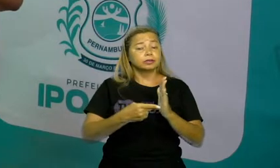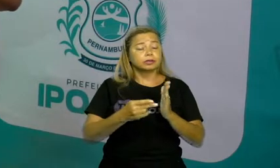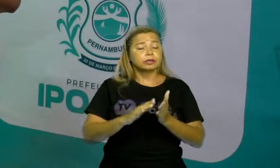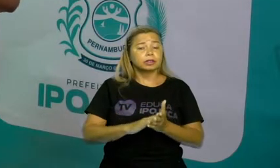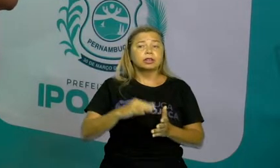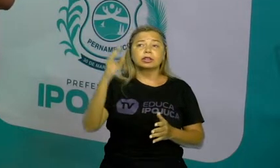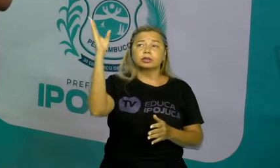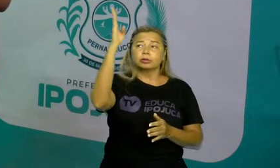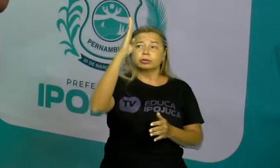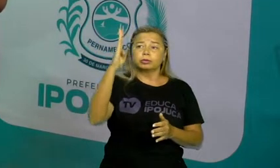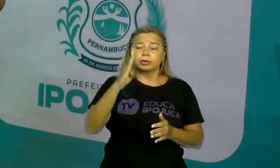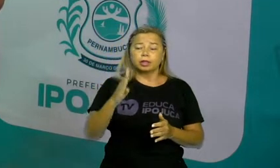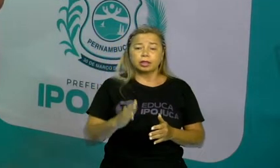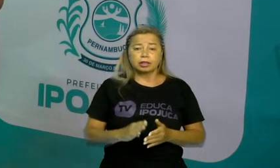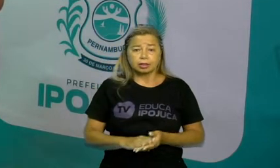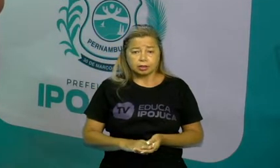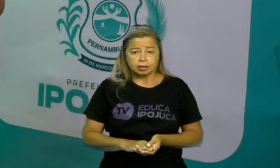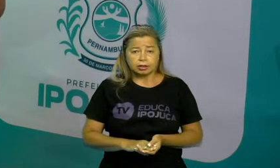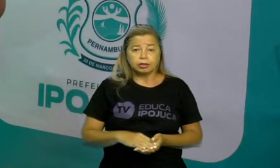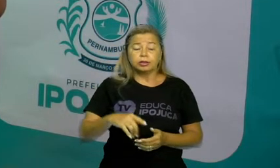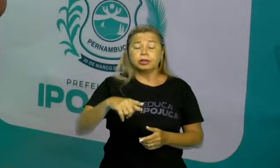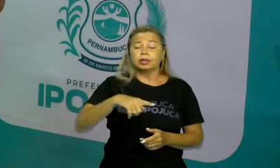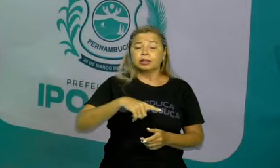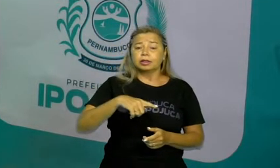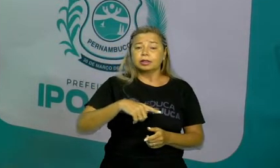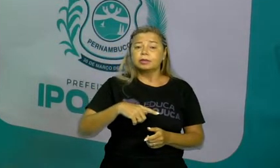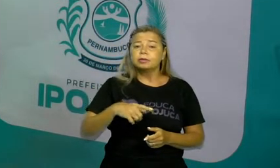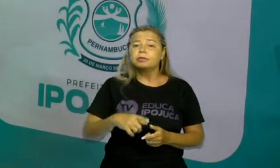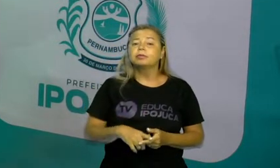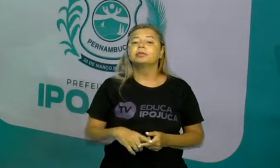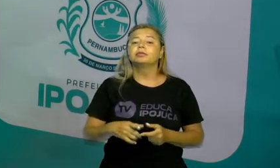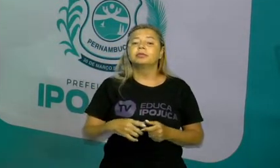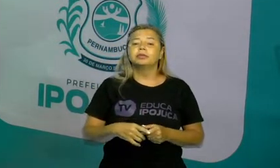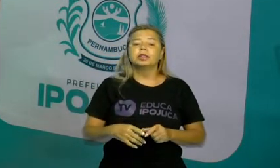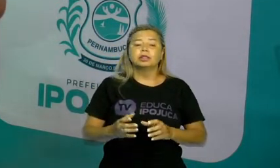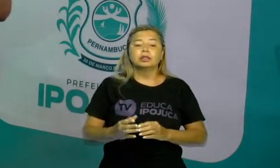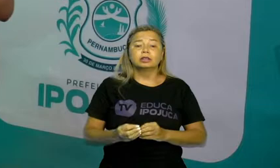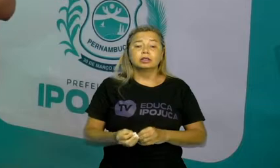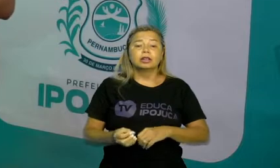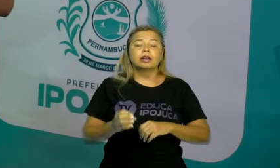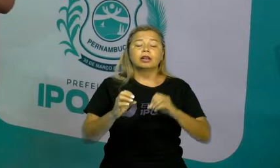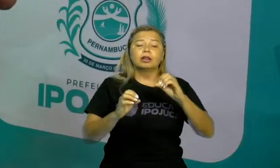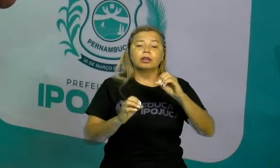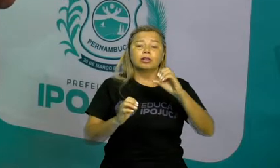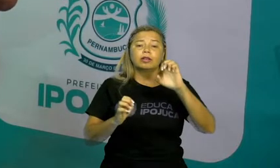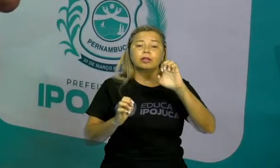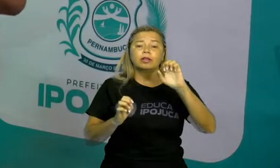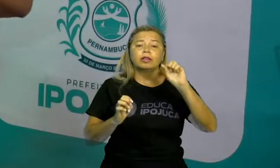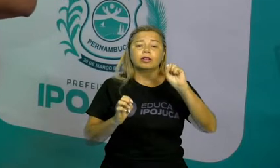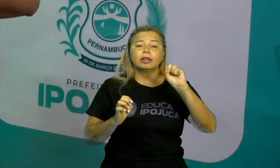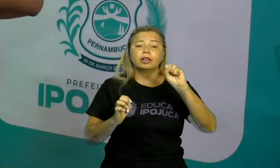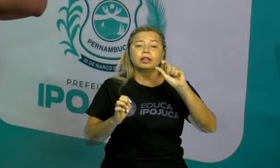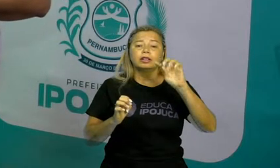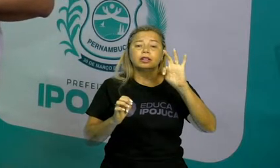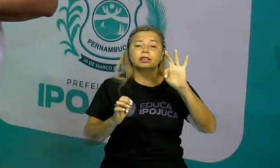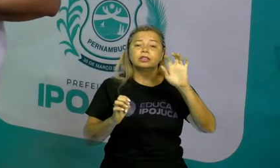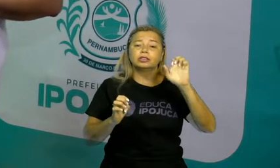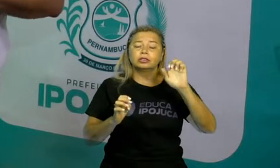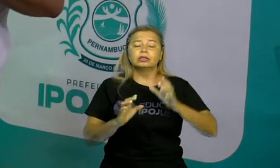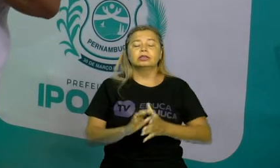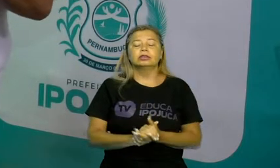está também no hemisfério oeste. À esquerda, oeste. Vamos continuar.